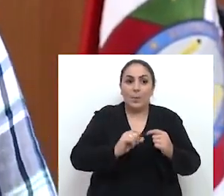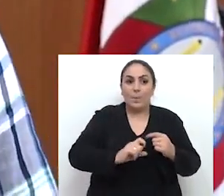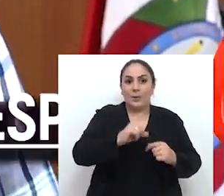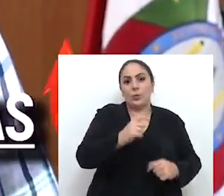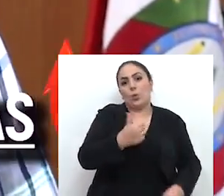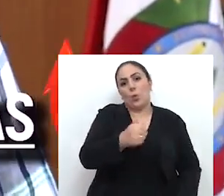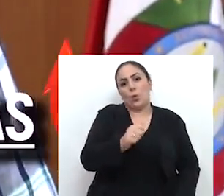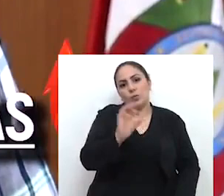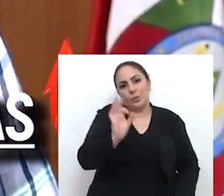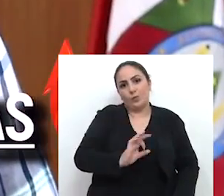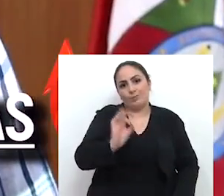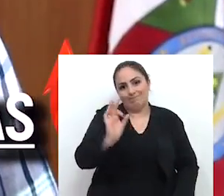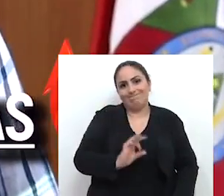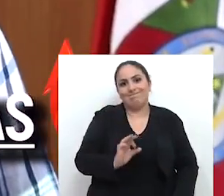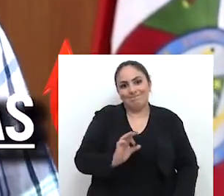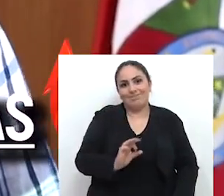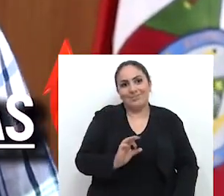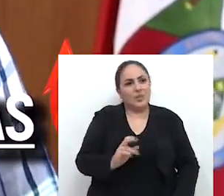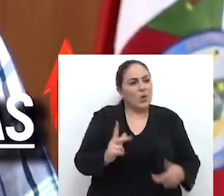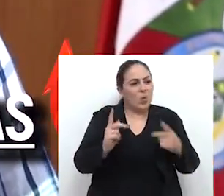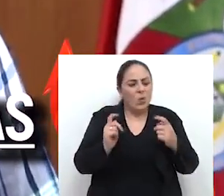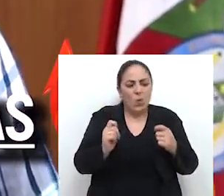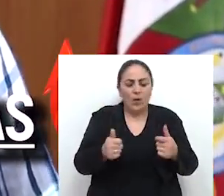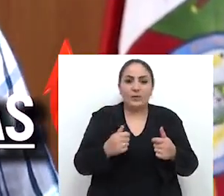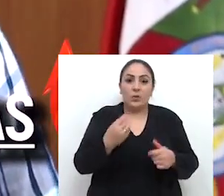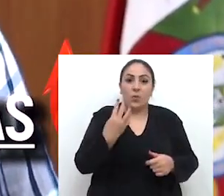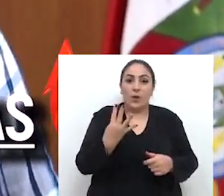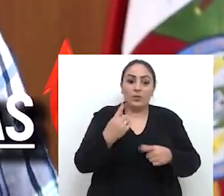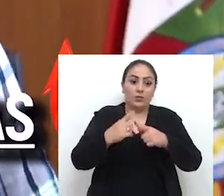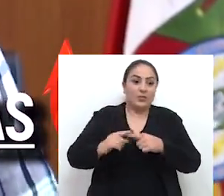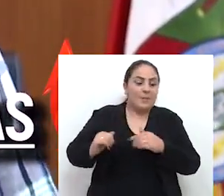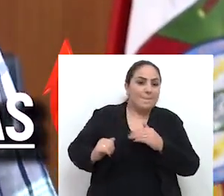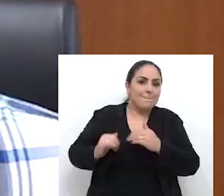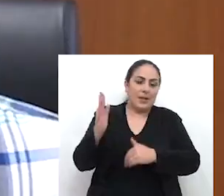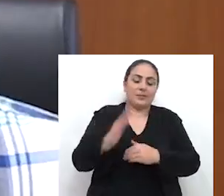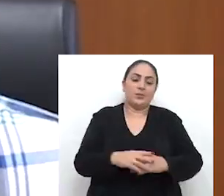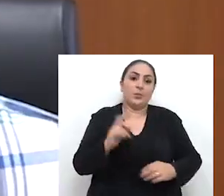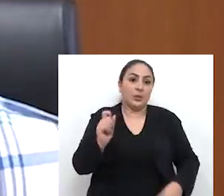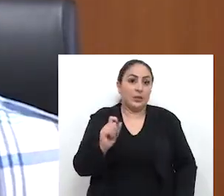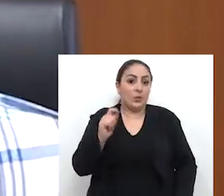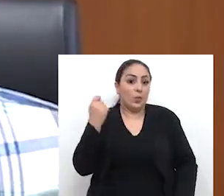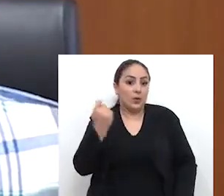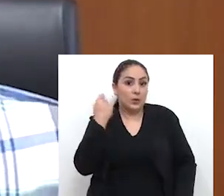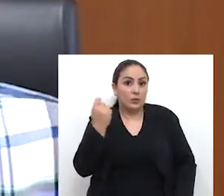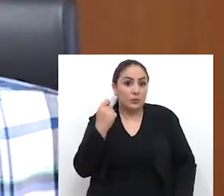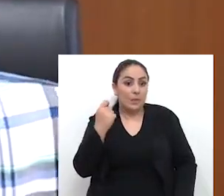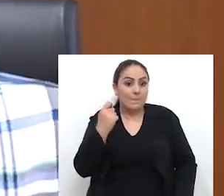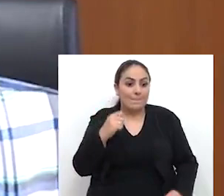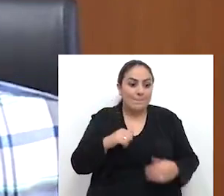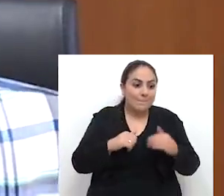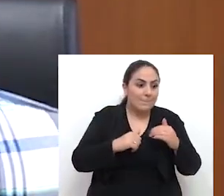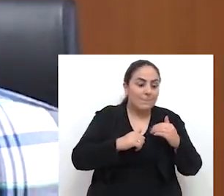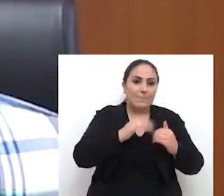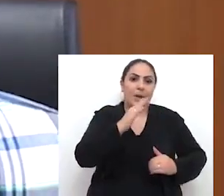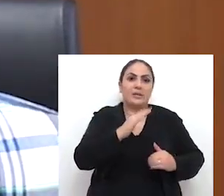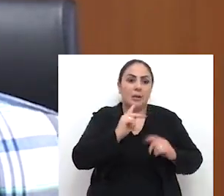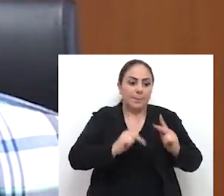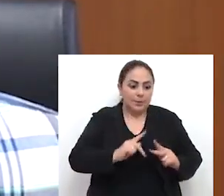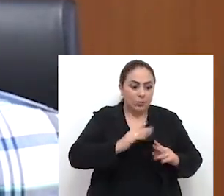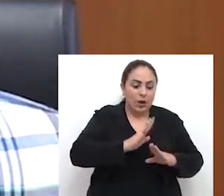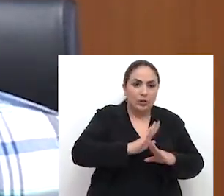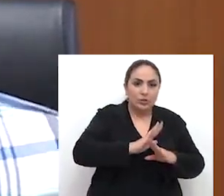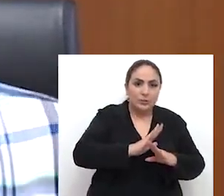cresceu em 11%, quase quatro vezes mais. Ou seja, no Rio Grande do Sul, quanto mais o cidadão